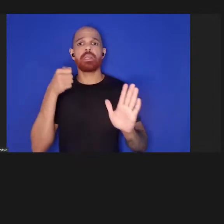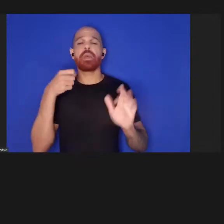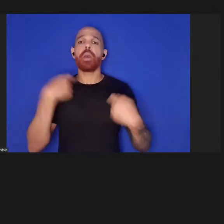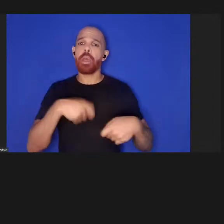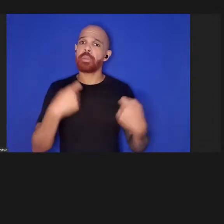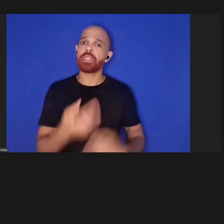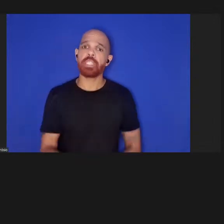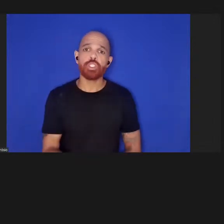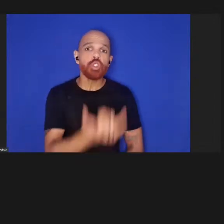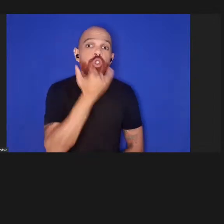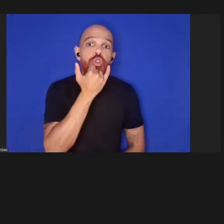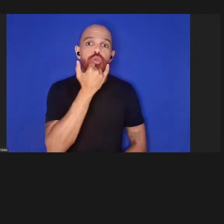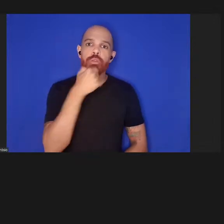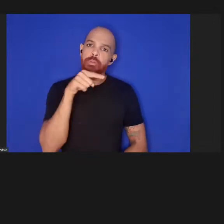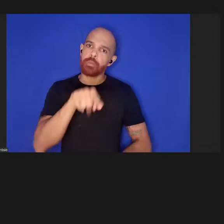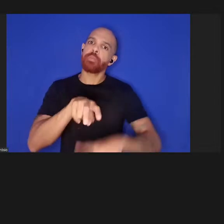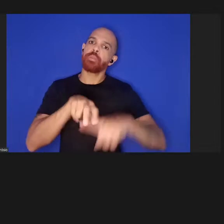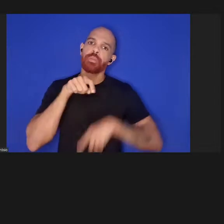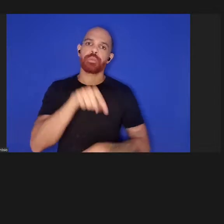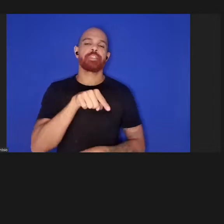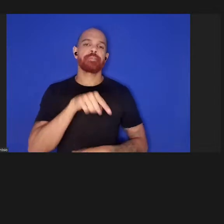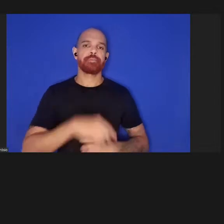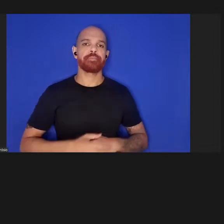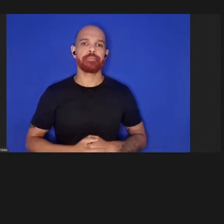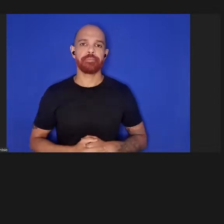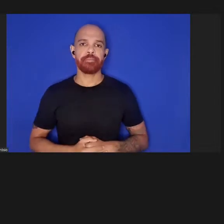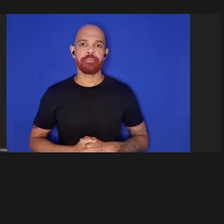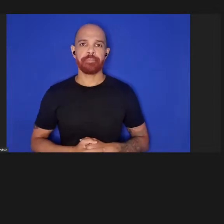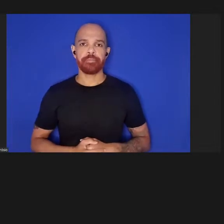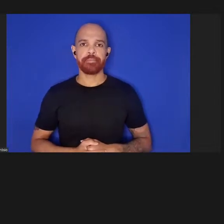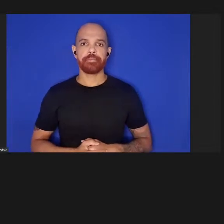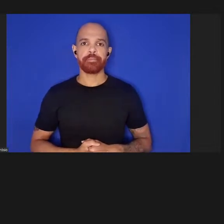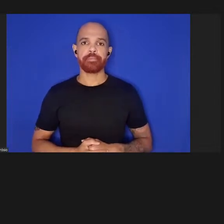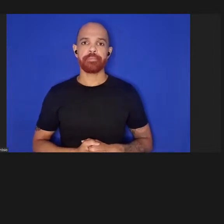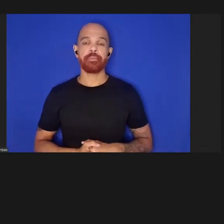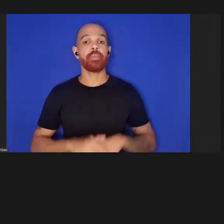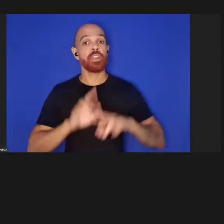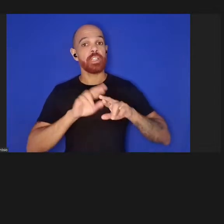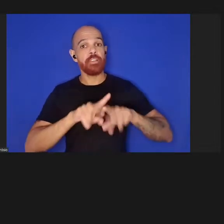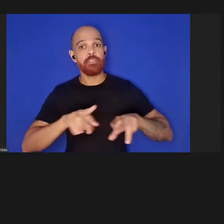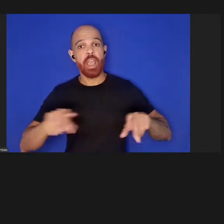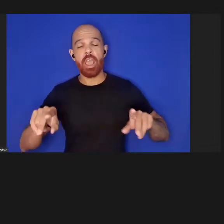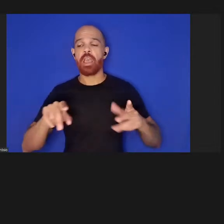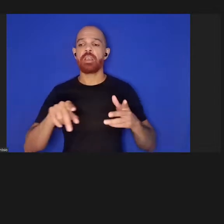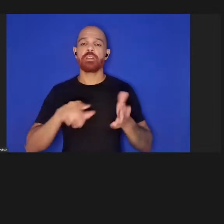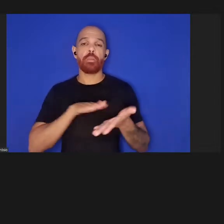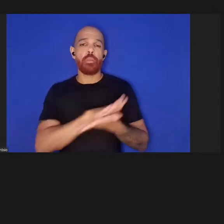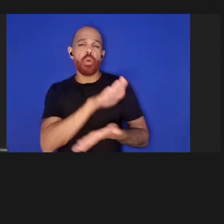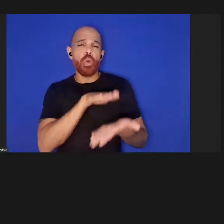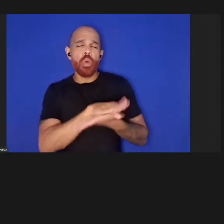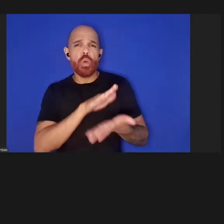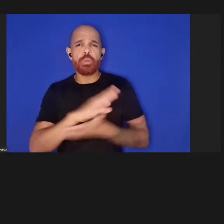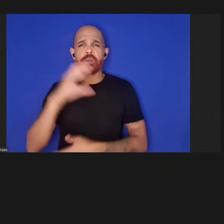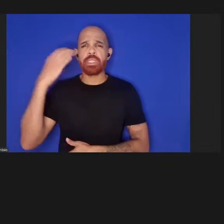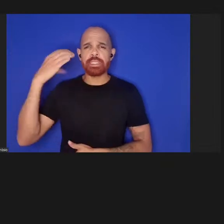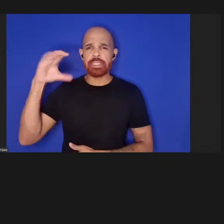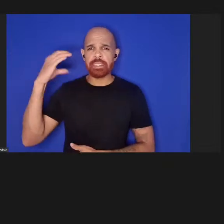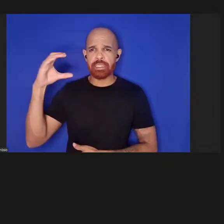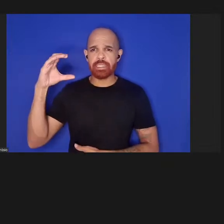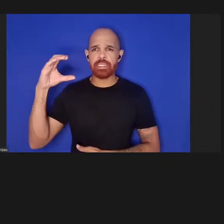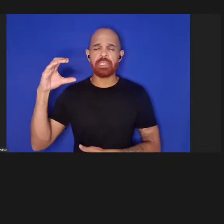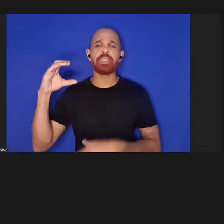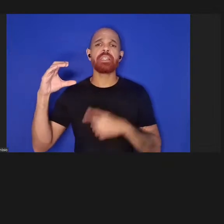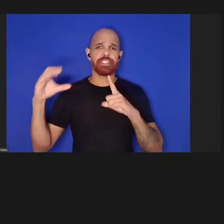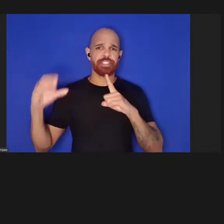por essa razão então uma série de publicações científicas tem